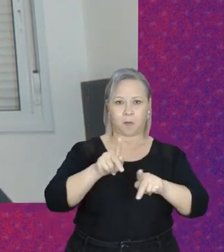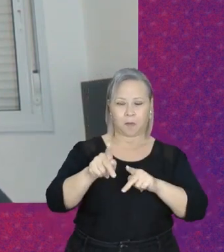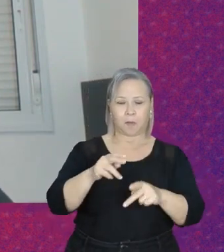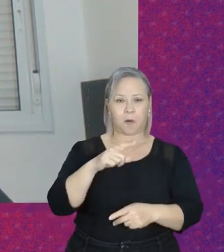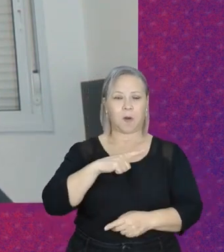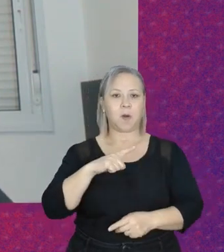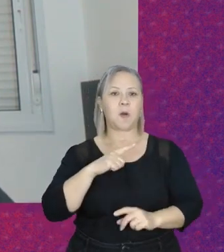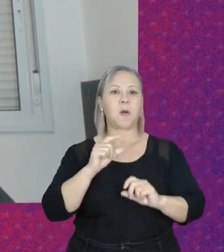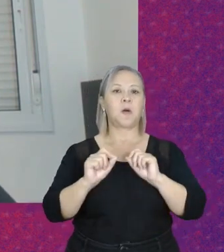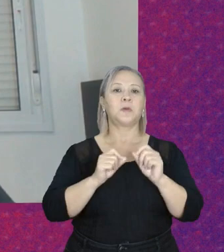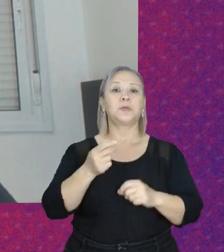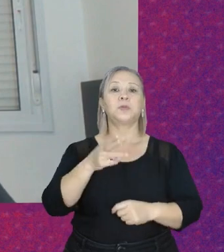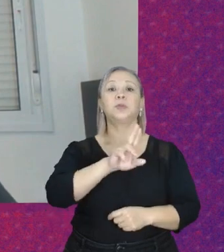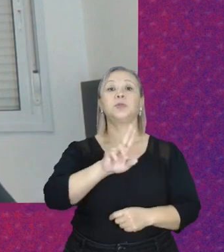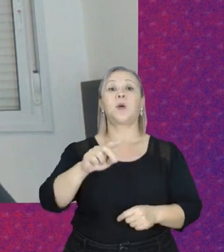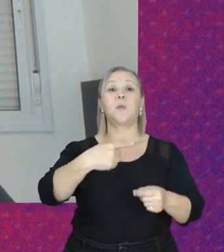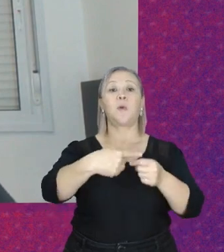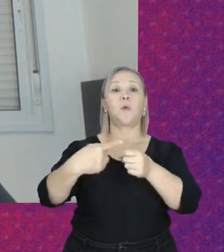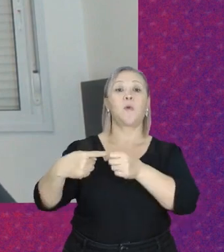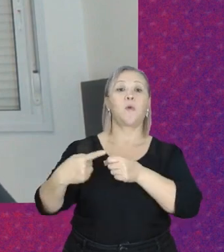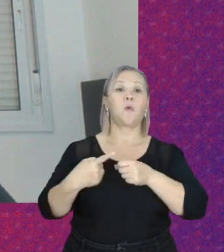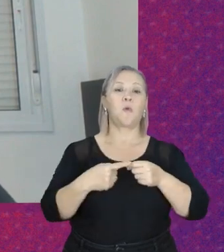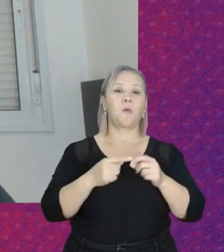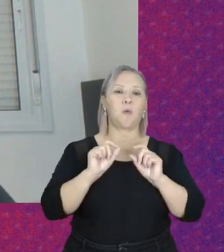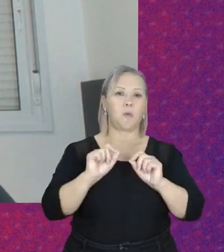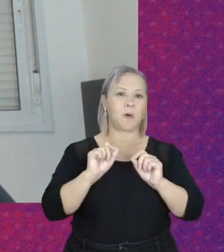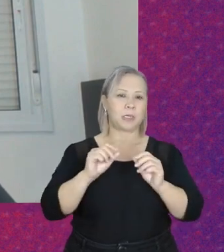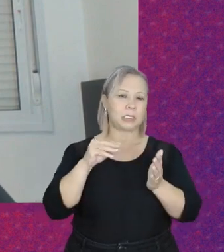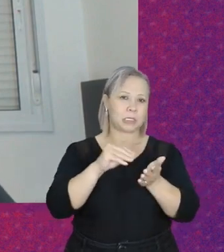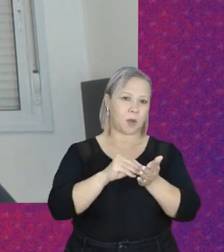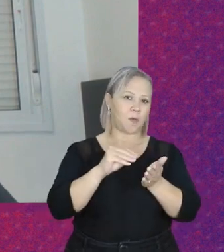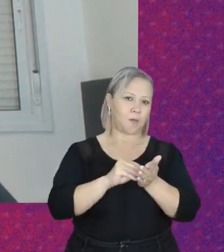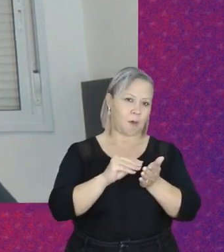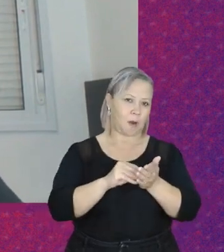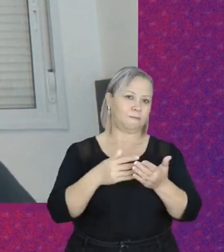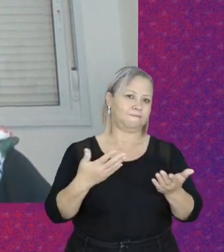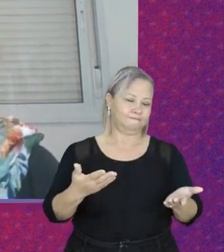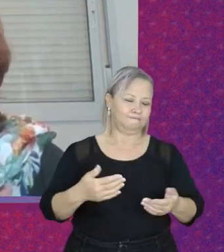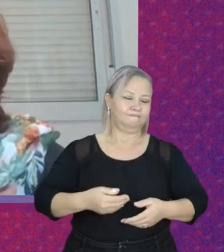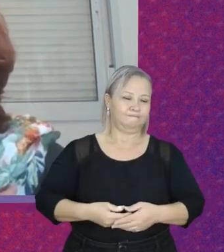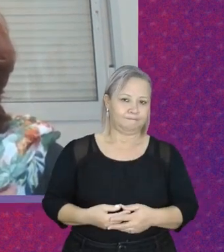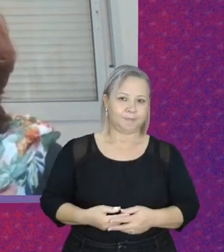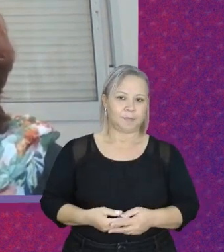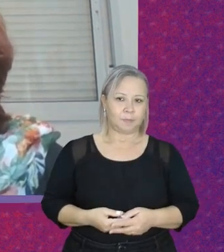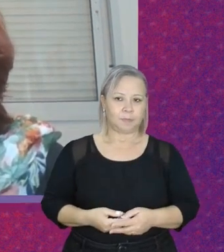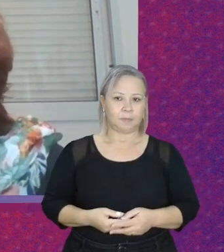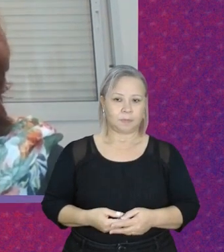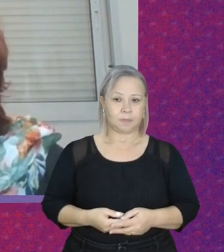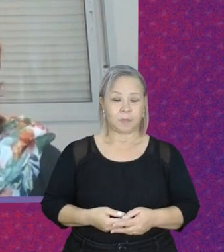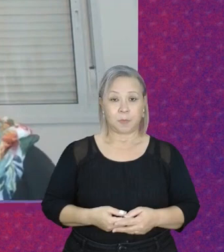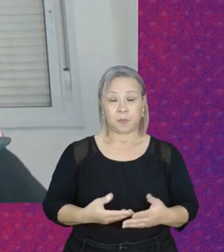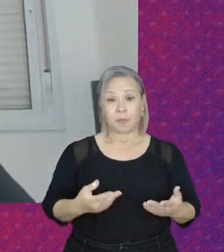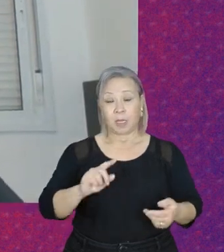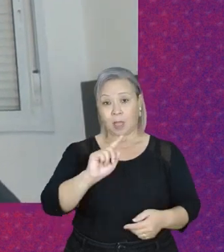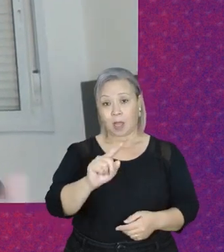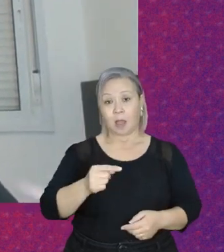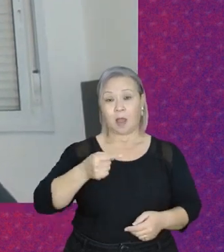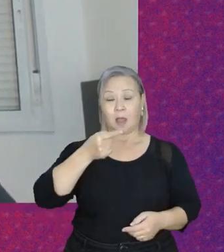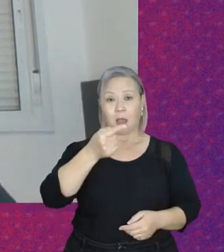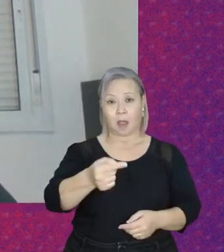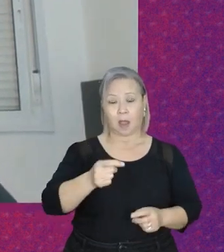chamada urbanização incompleta das nossas periferias e muito além de